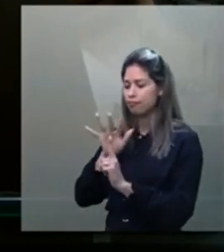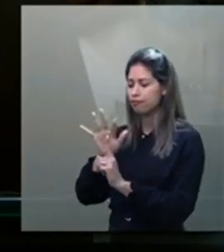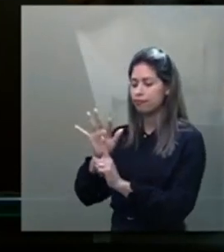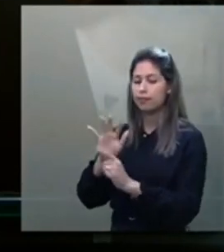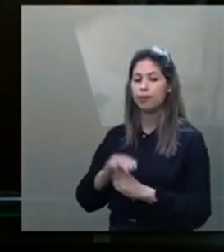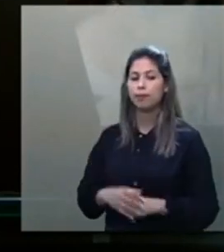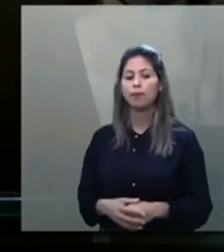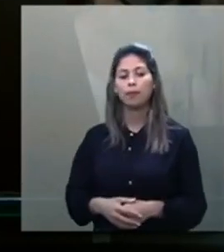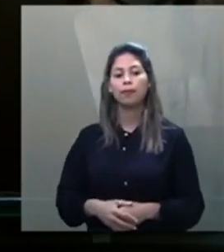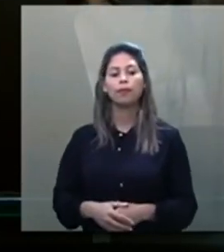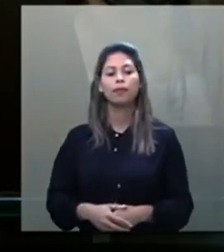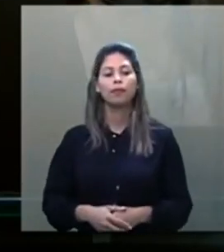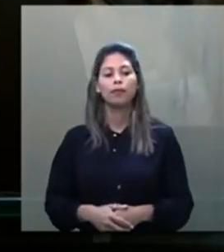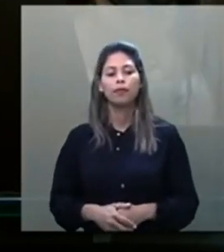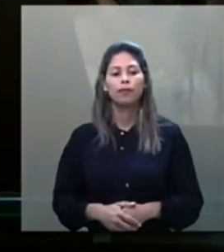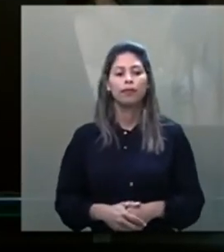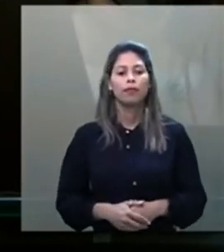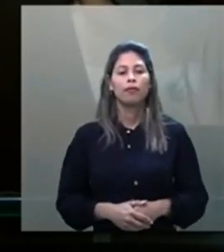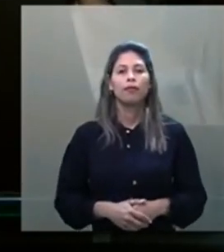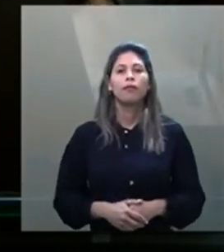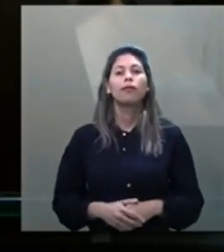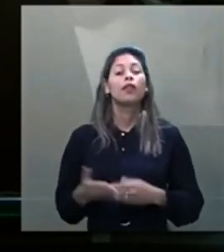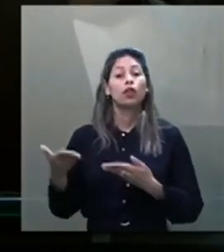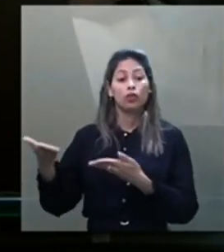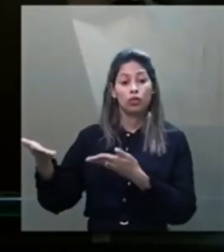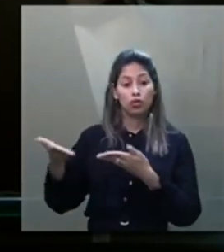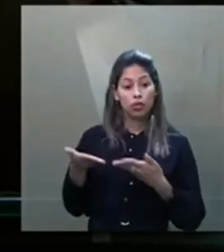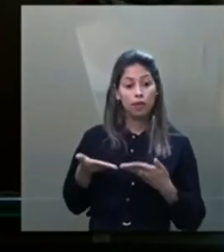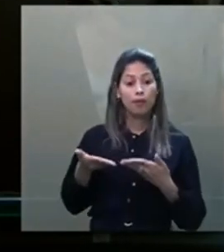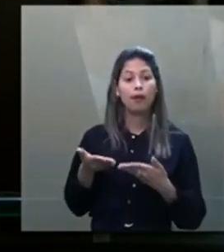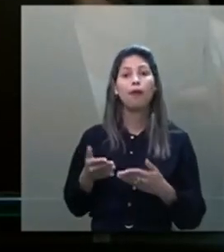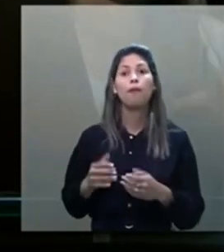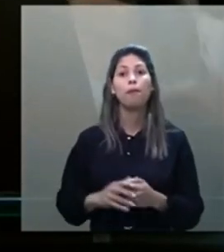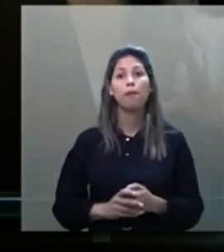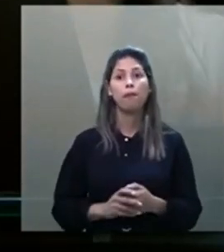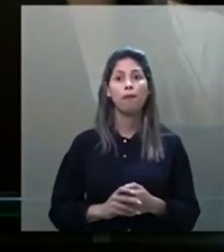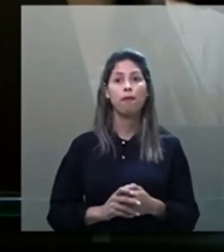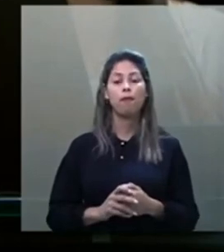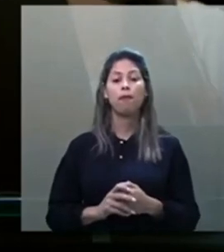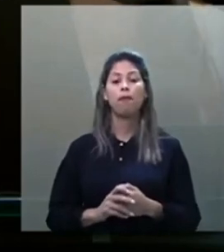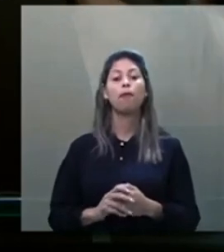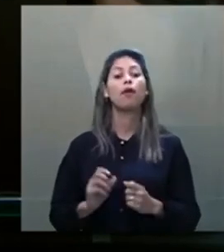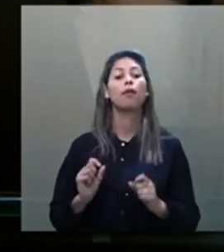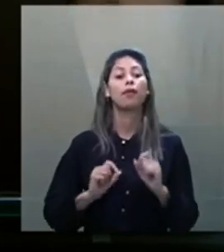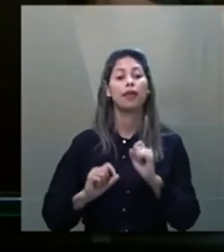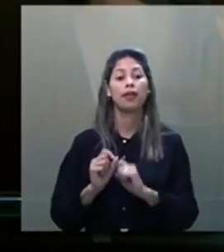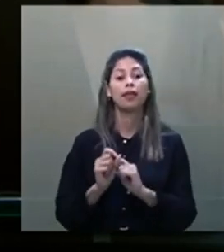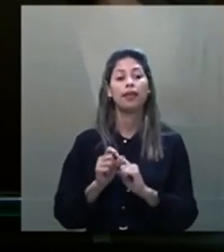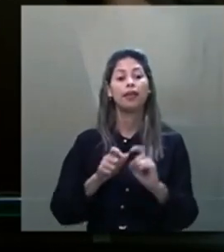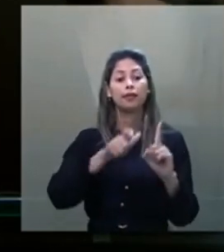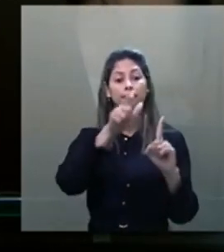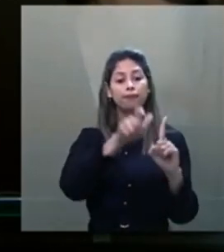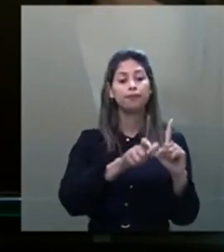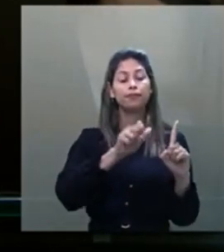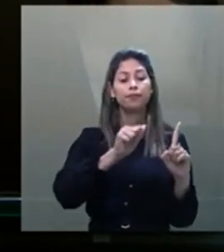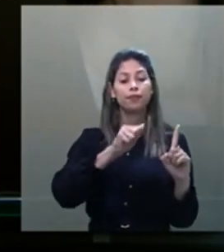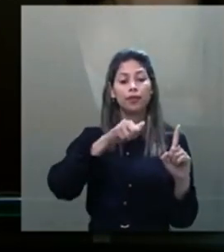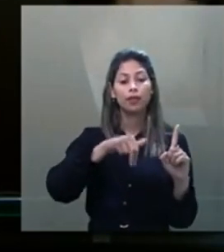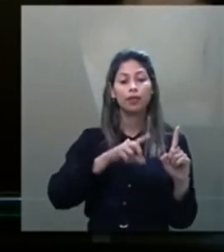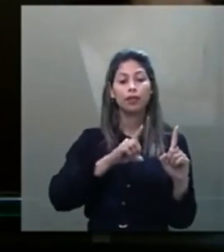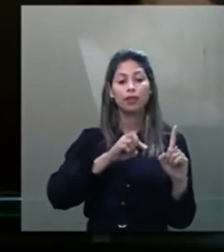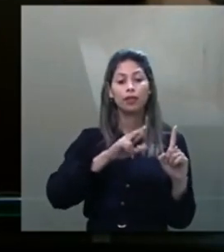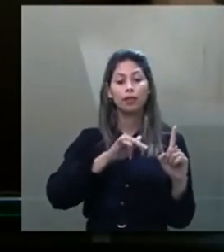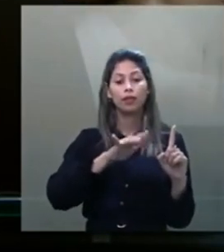Vamos passar agora a palavra para a Andréia Salles. A Andréia, ela é